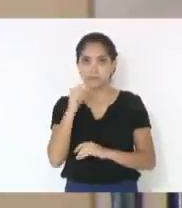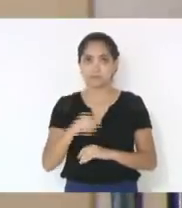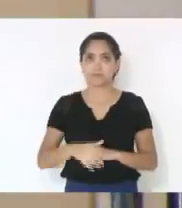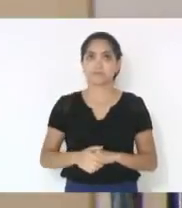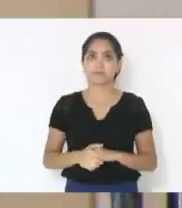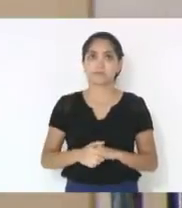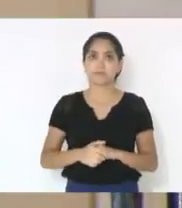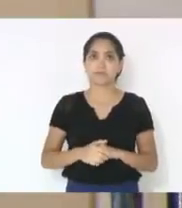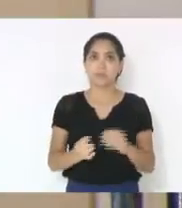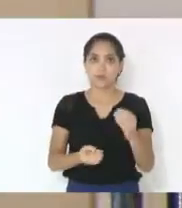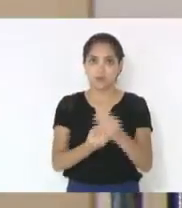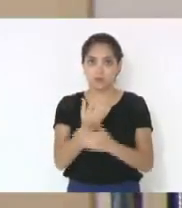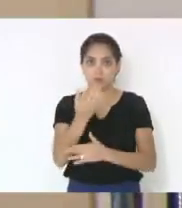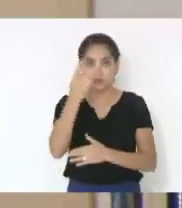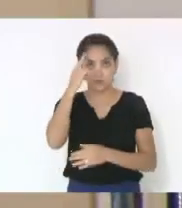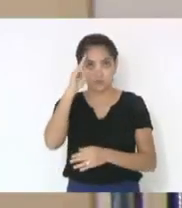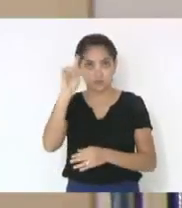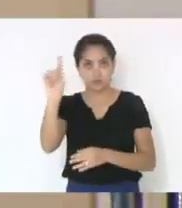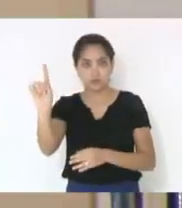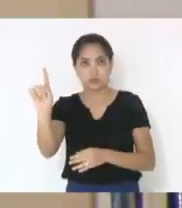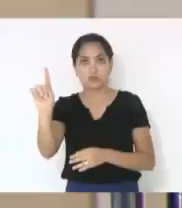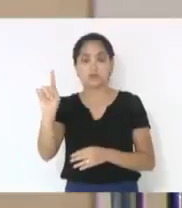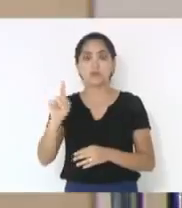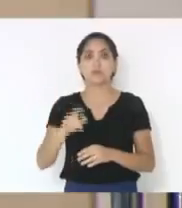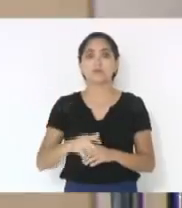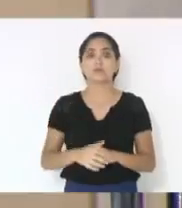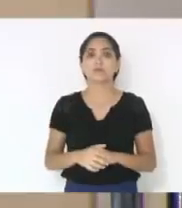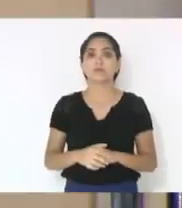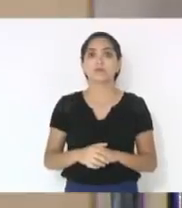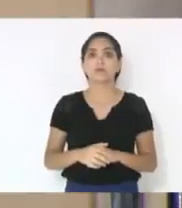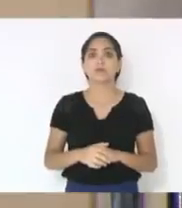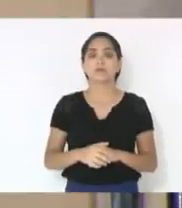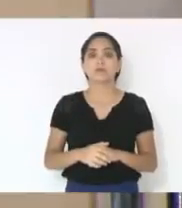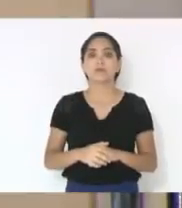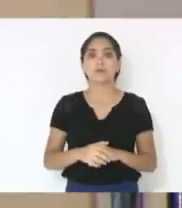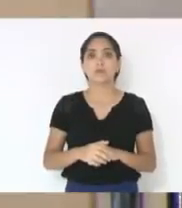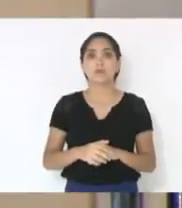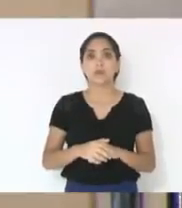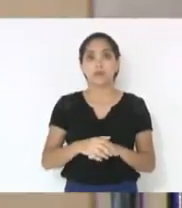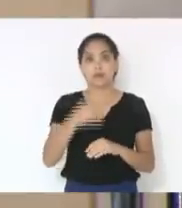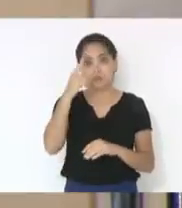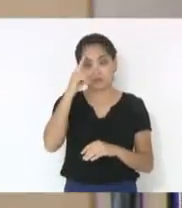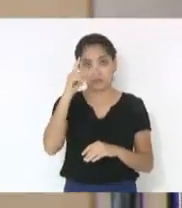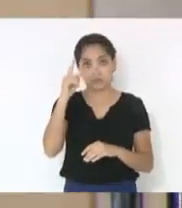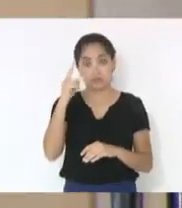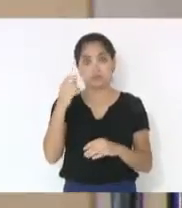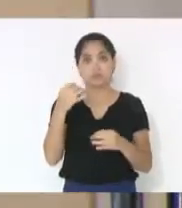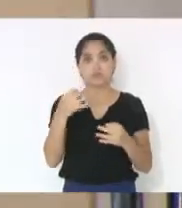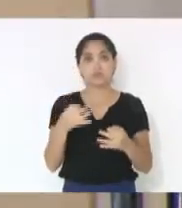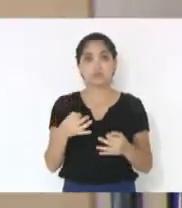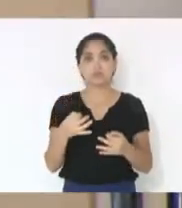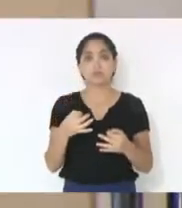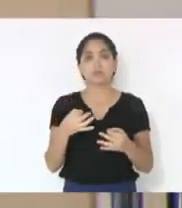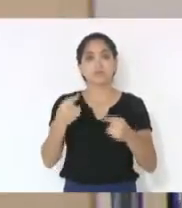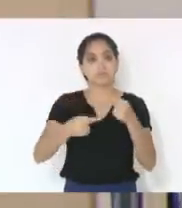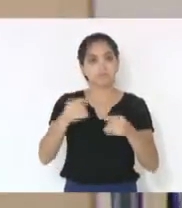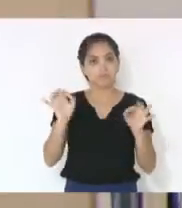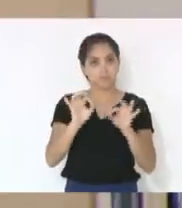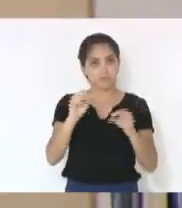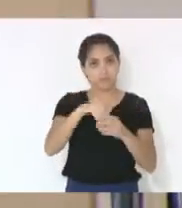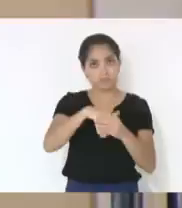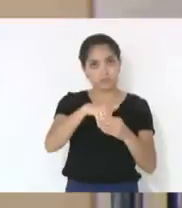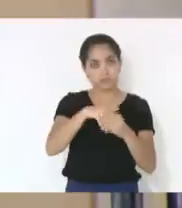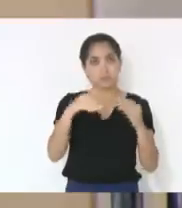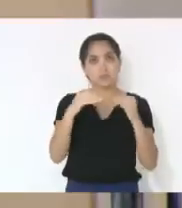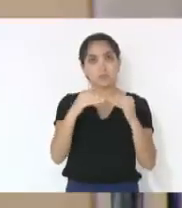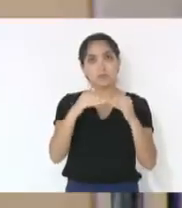Institui o dia estadual do optometrista, na data em que especifica, em discussão. Não haveria o que quer discutir em votação, quem